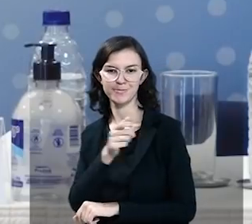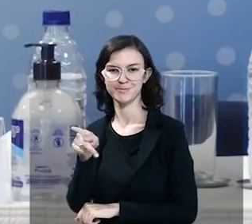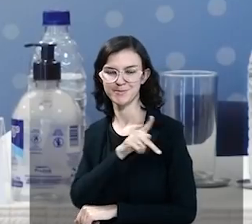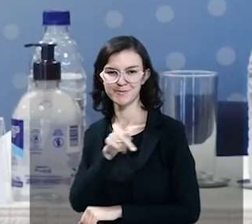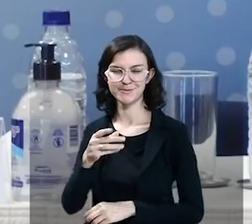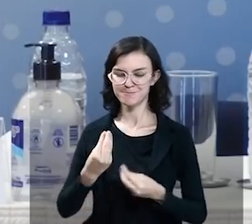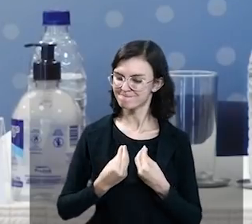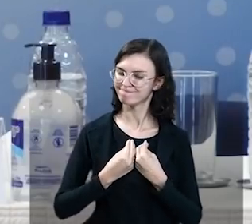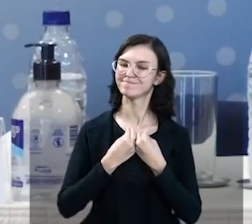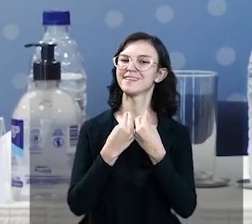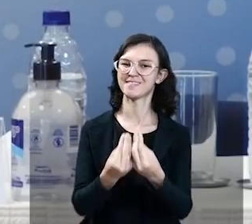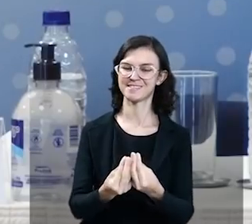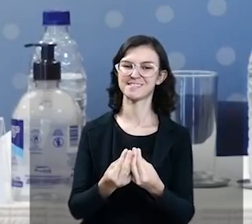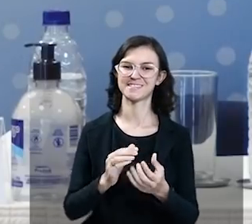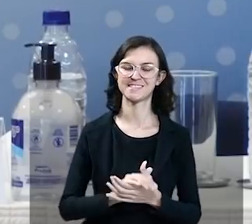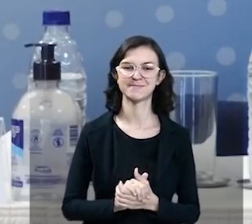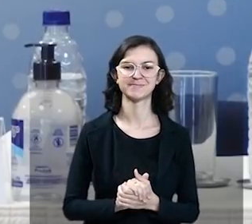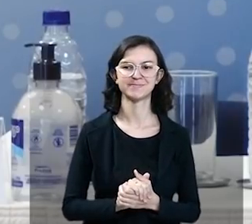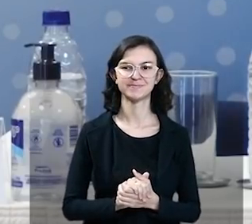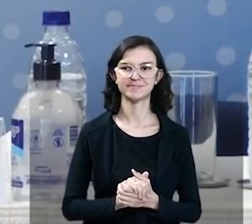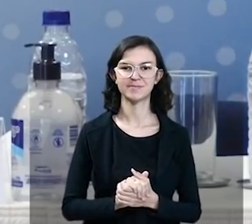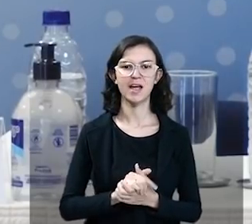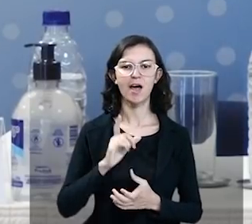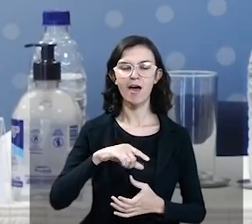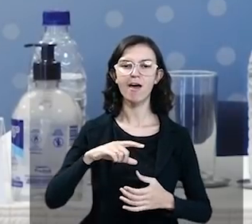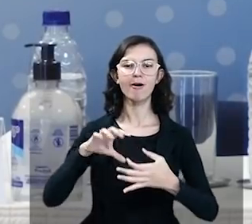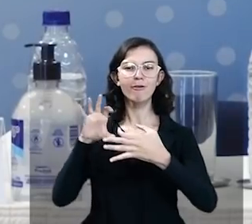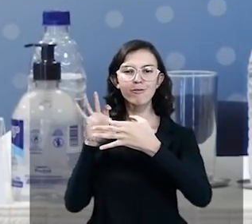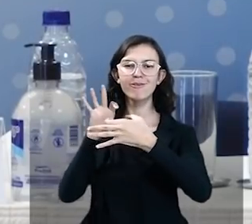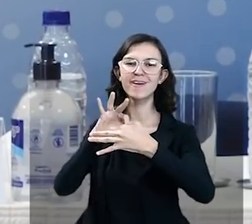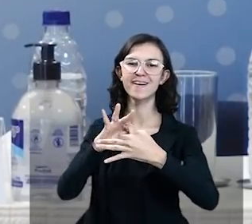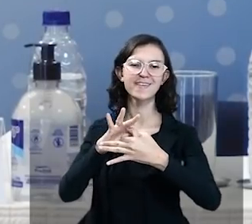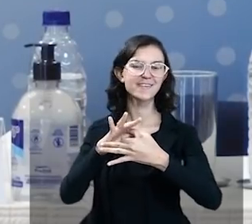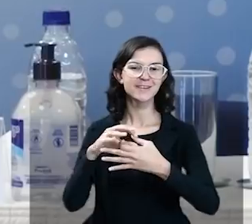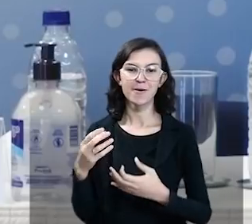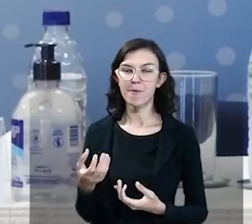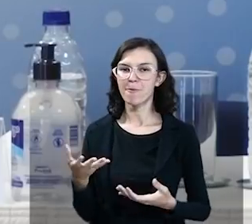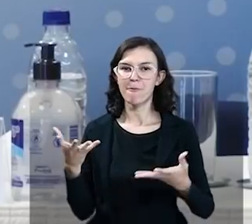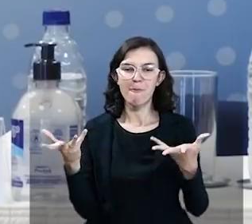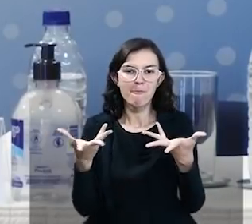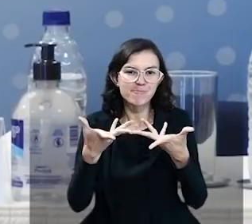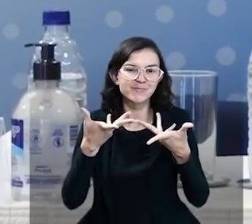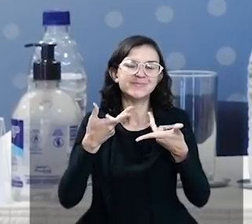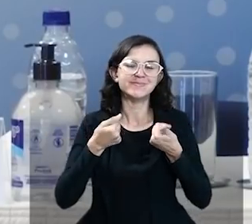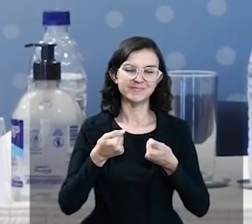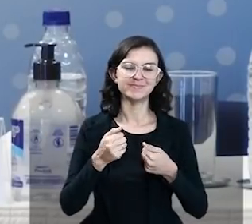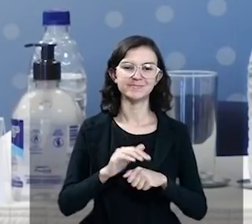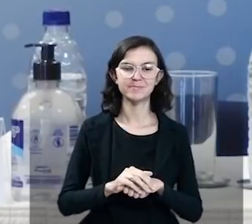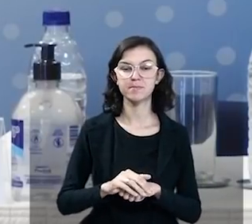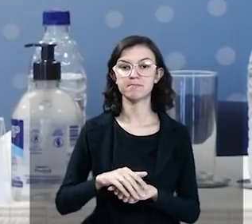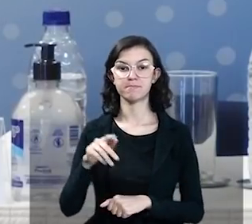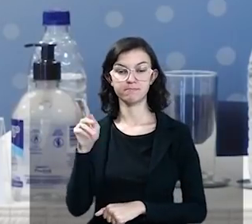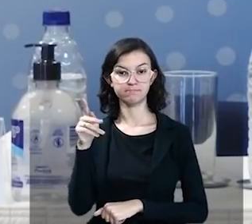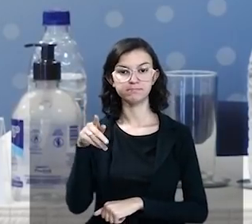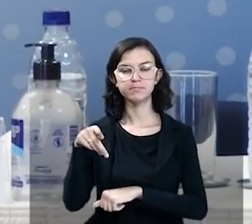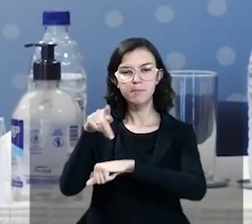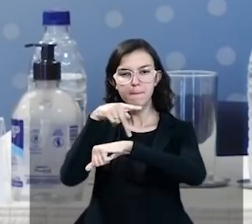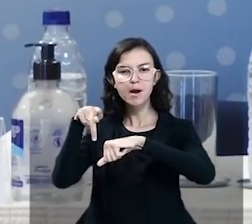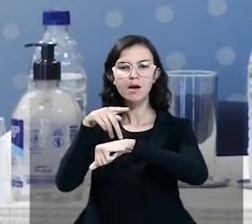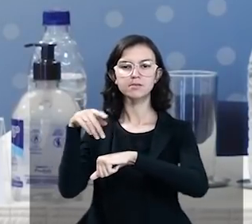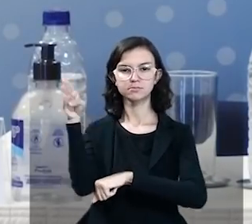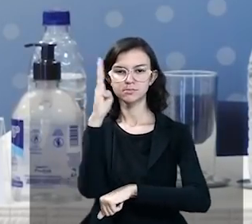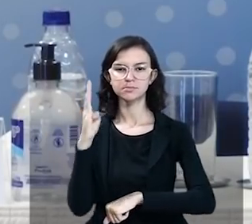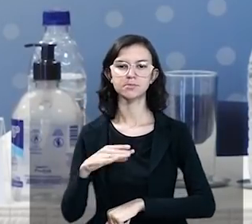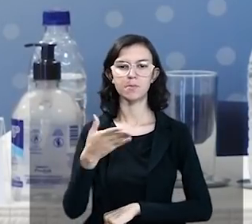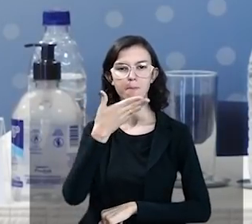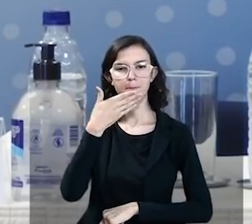dedicar isso a alunos e professores, que essa é a conexão mágica que a gente precisa preservar e desenvolver no país para